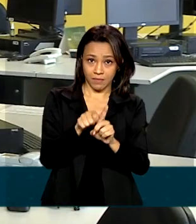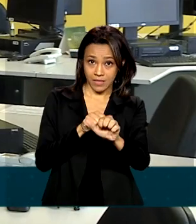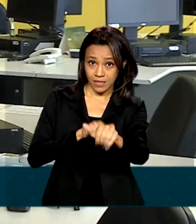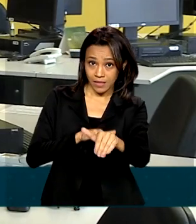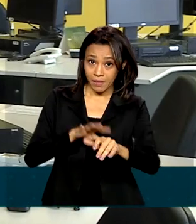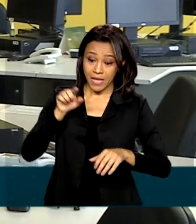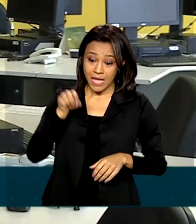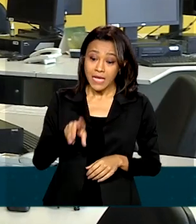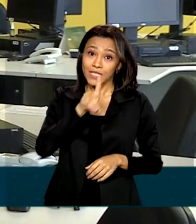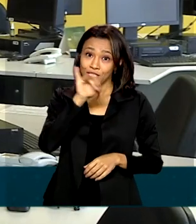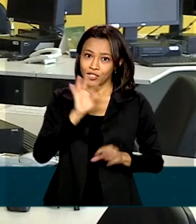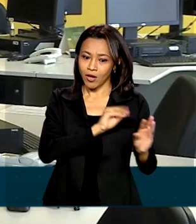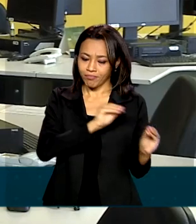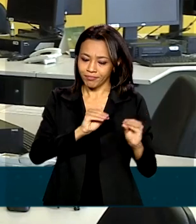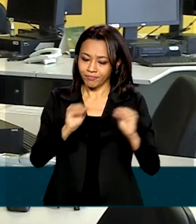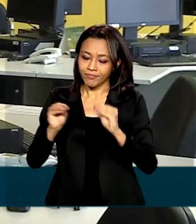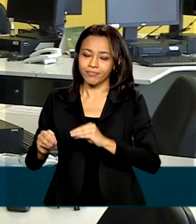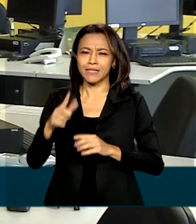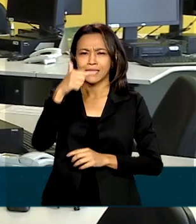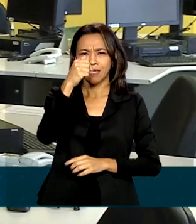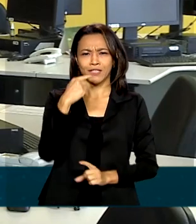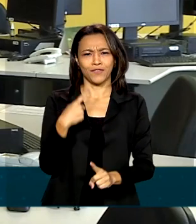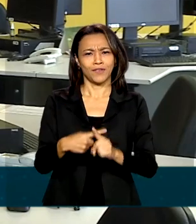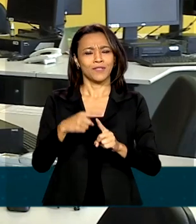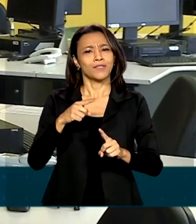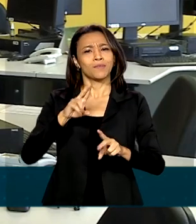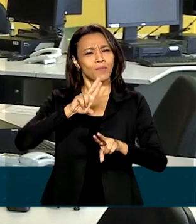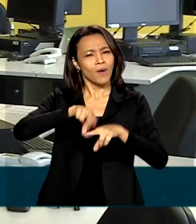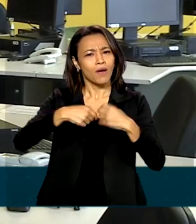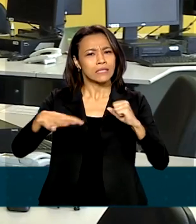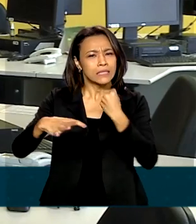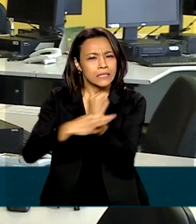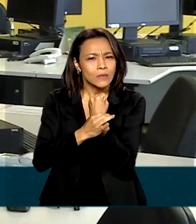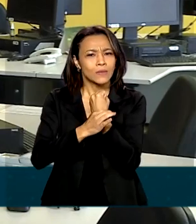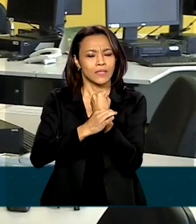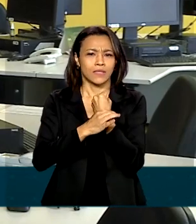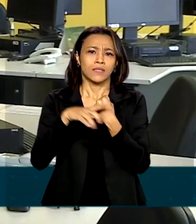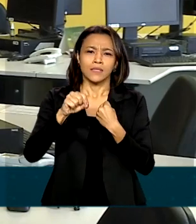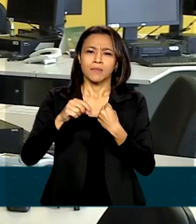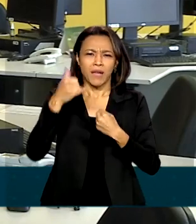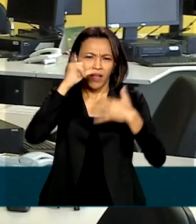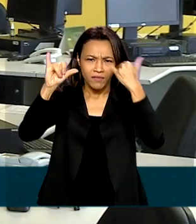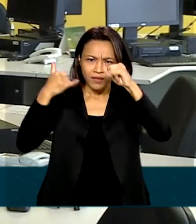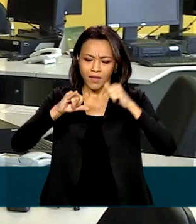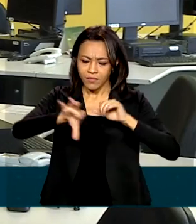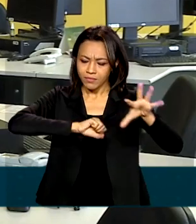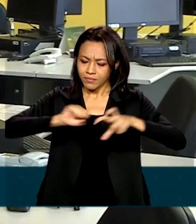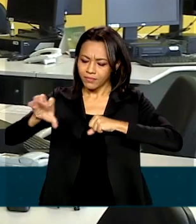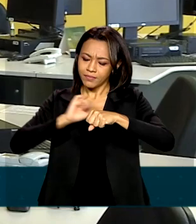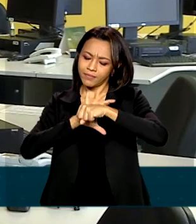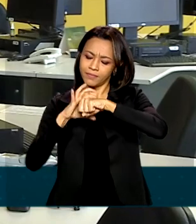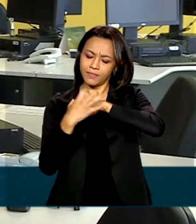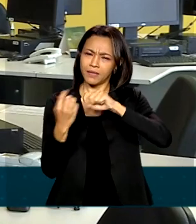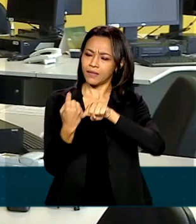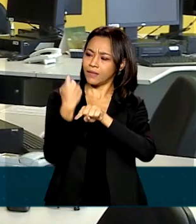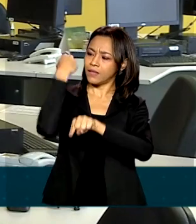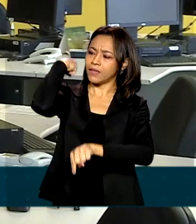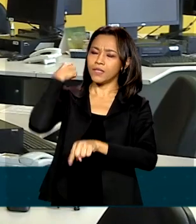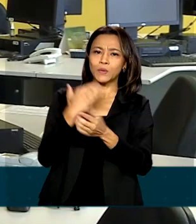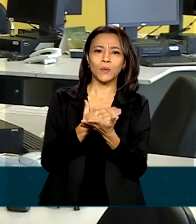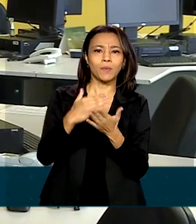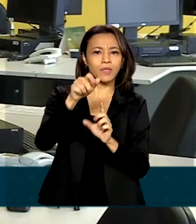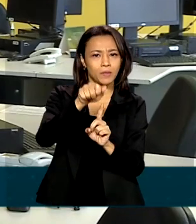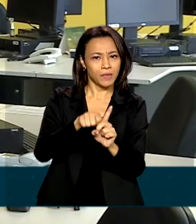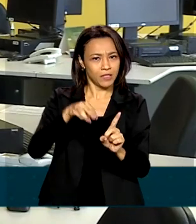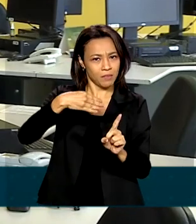Essa data já foi adiada sete vezes por medidas de segurança contra um novo coronavírus. Desde o início da pandemia,